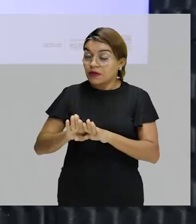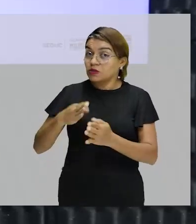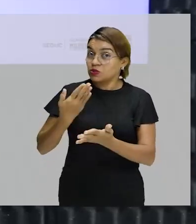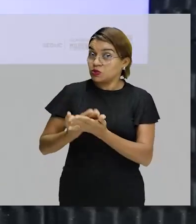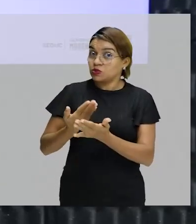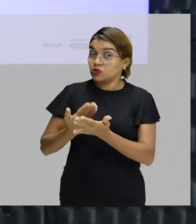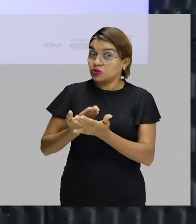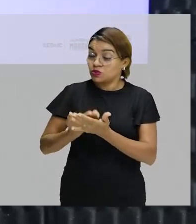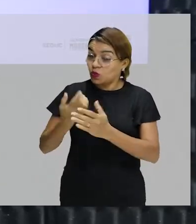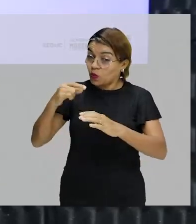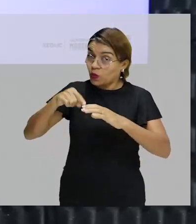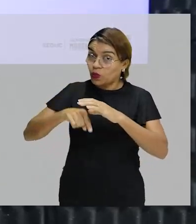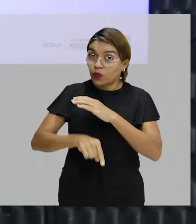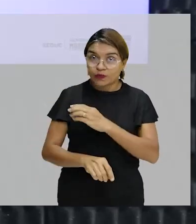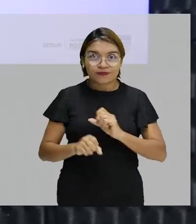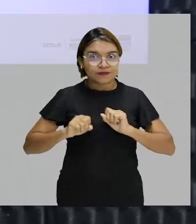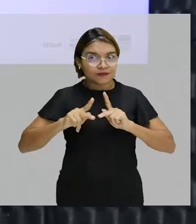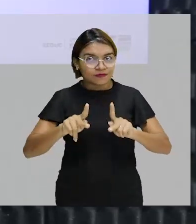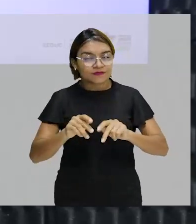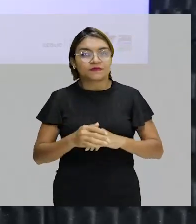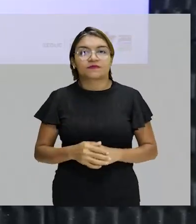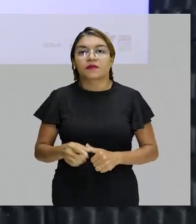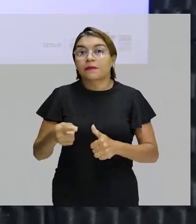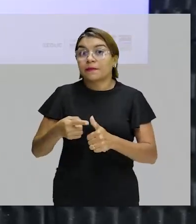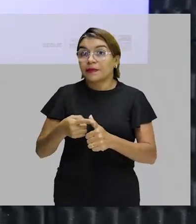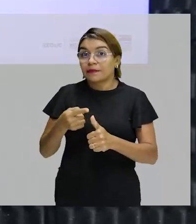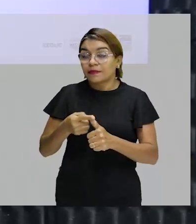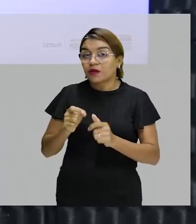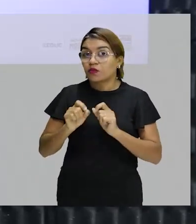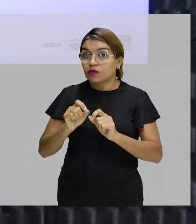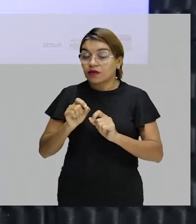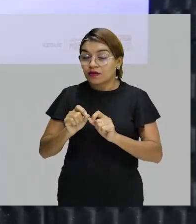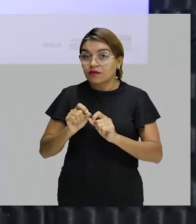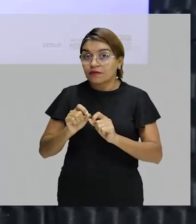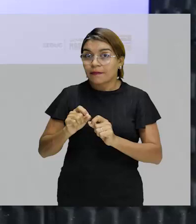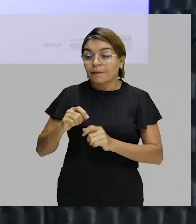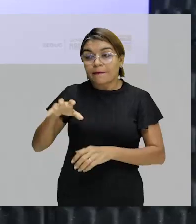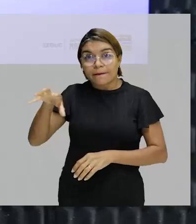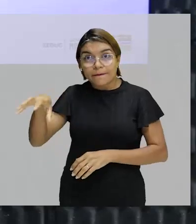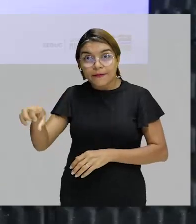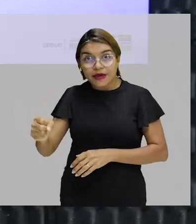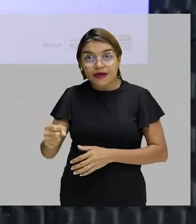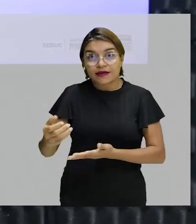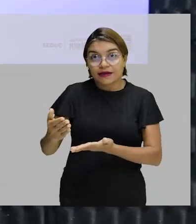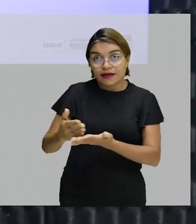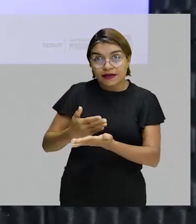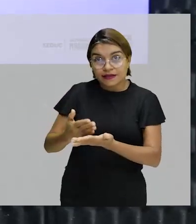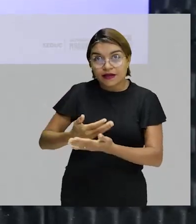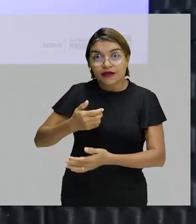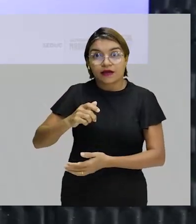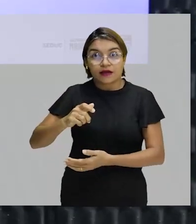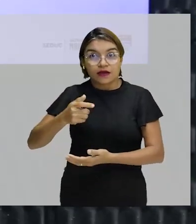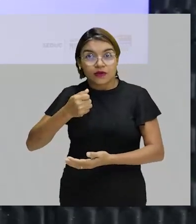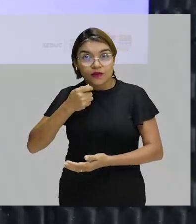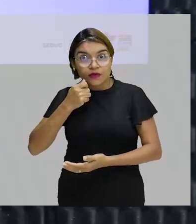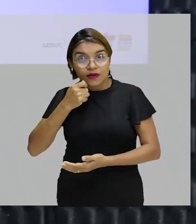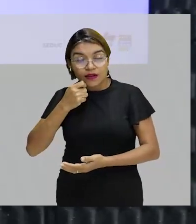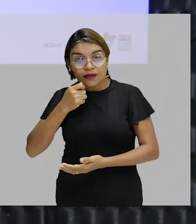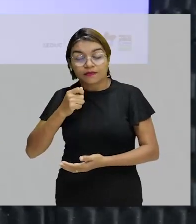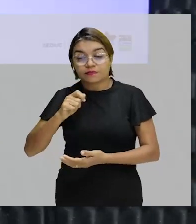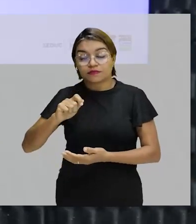aos estudos, ok? Como primeira dica, caderno, lápis, caneta, borracha, para você fazer suas devidas